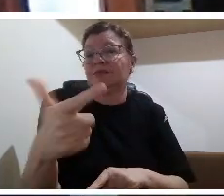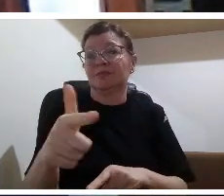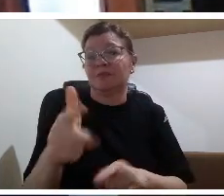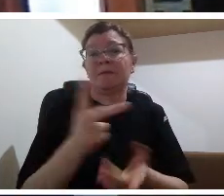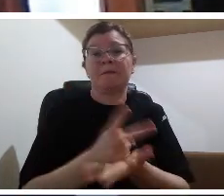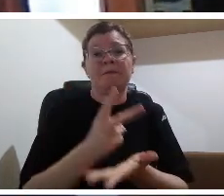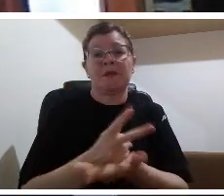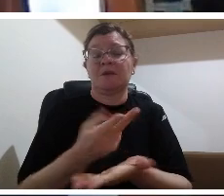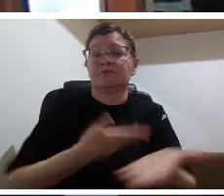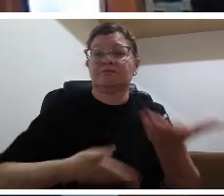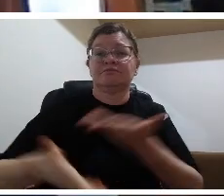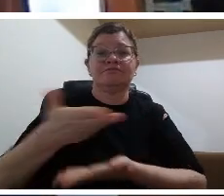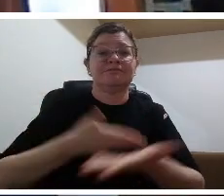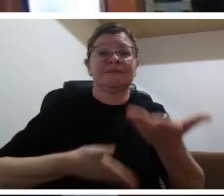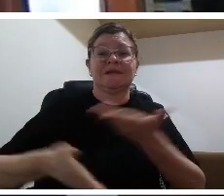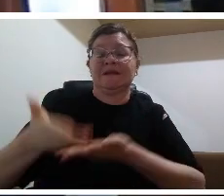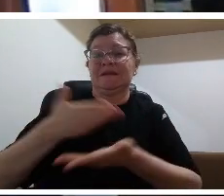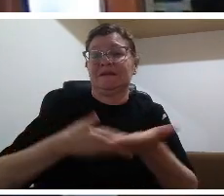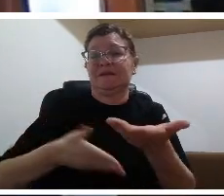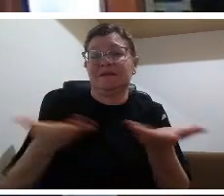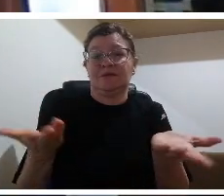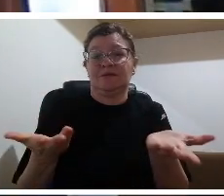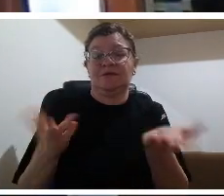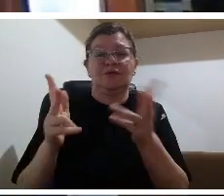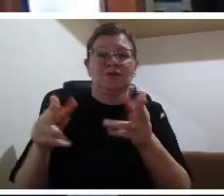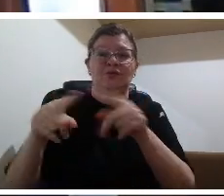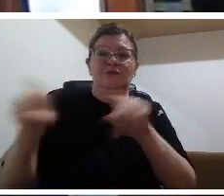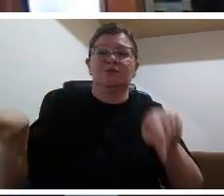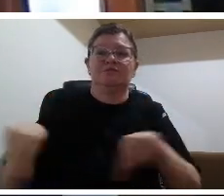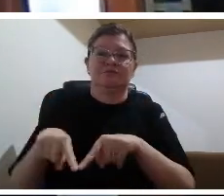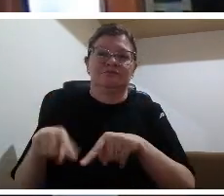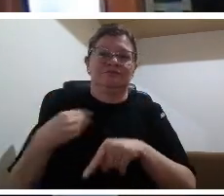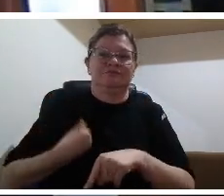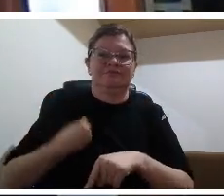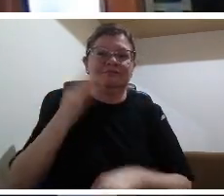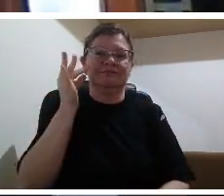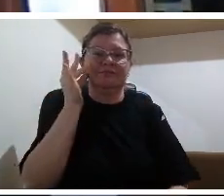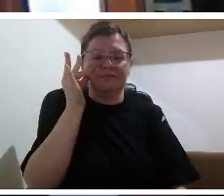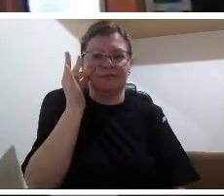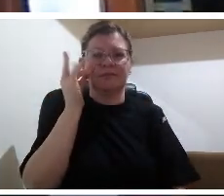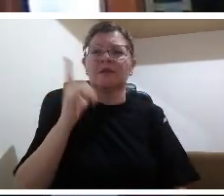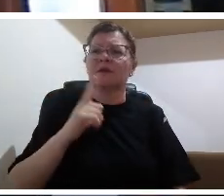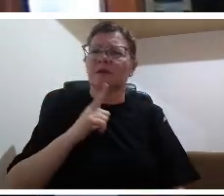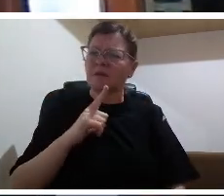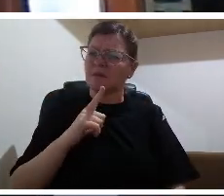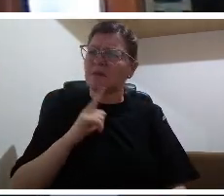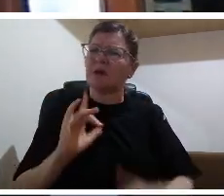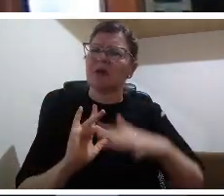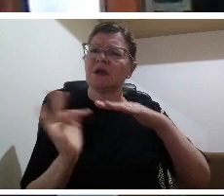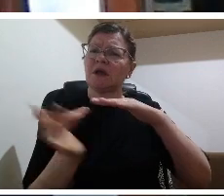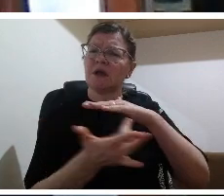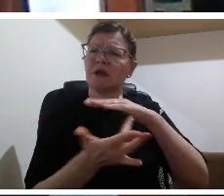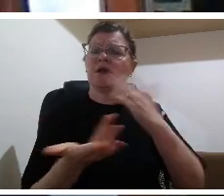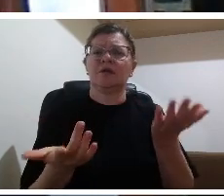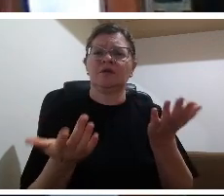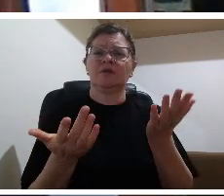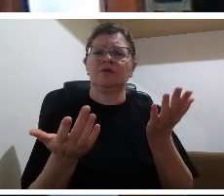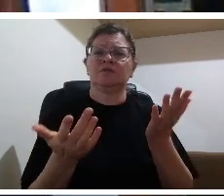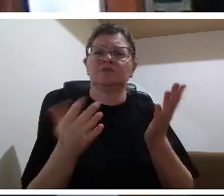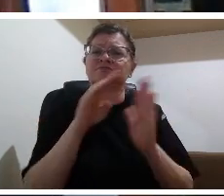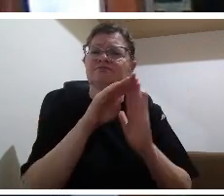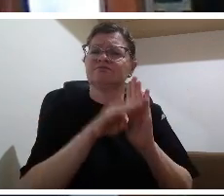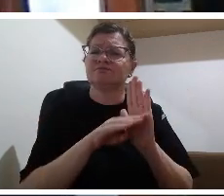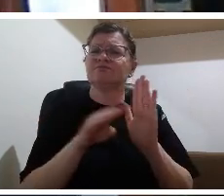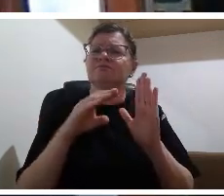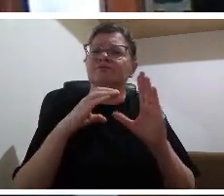sociais isso não muda a essência da mediação mas a forma como ela chega aos educandos e marca suas